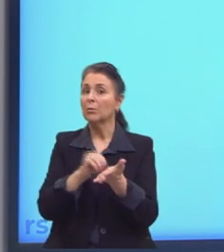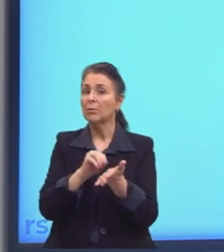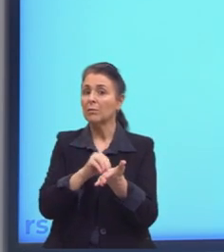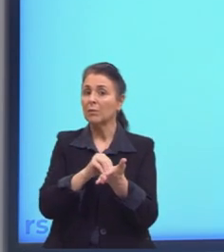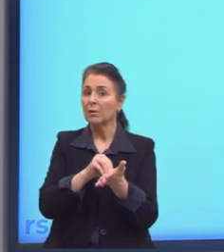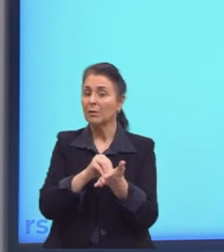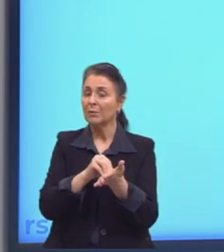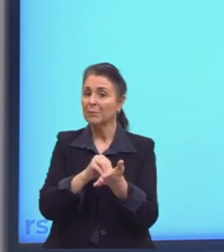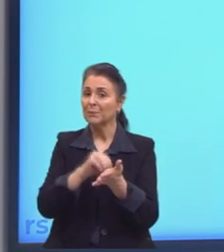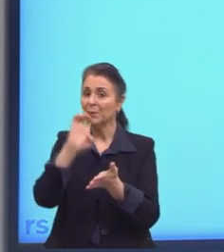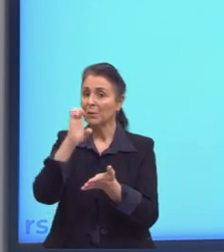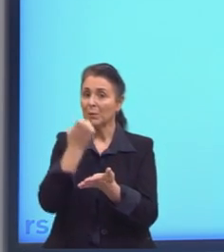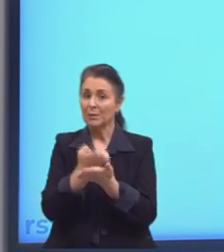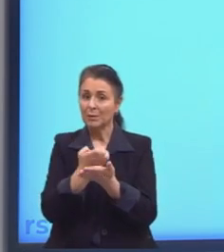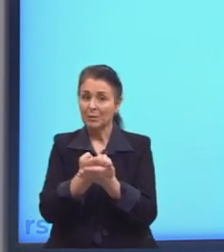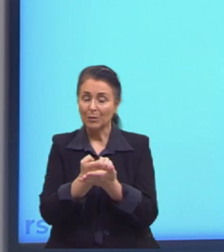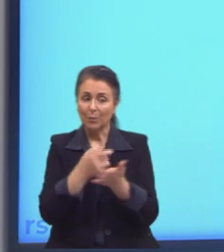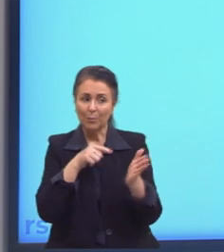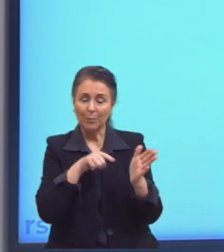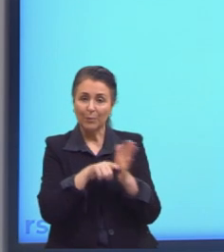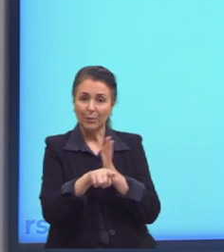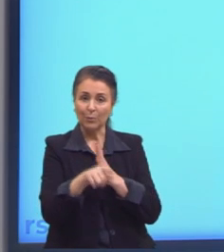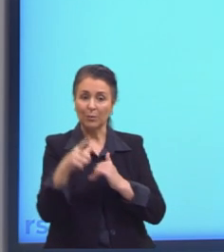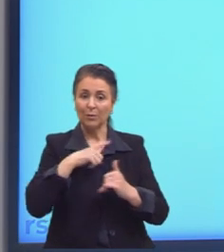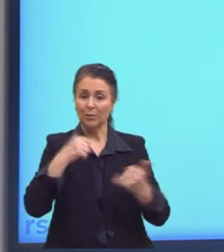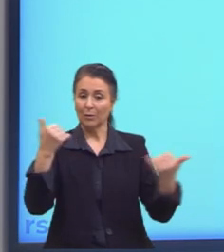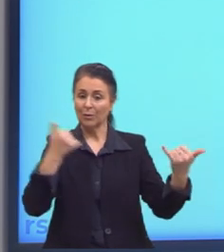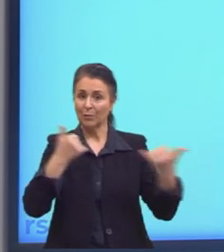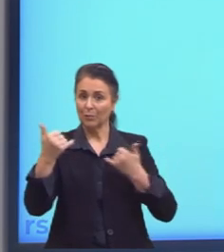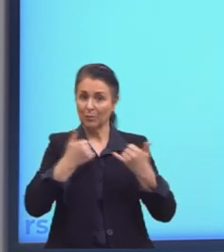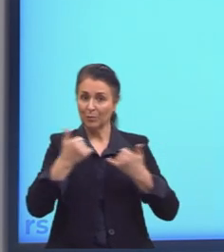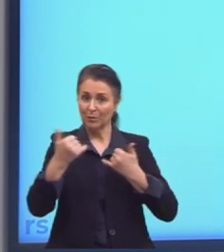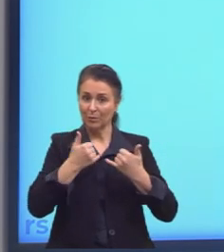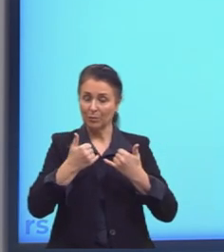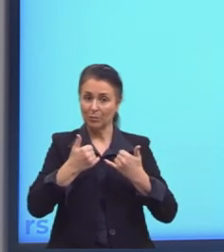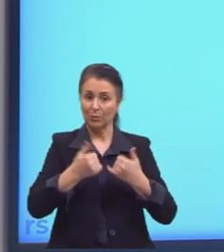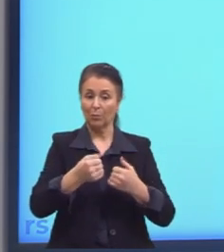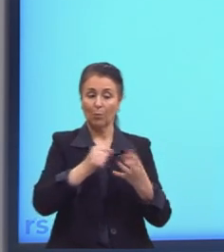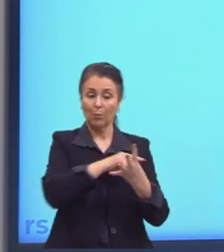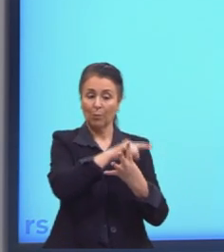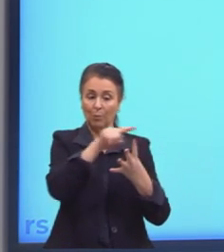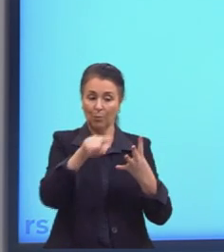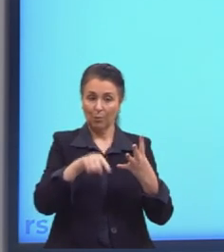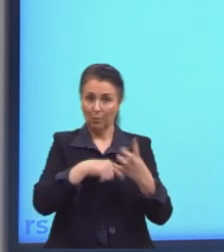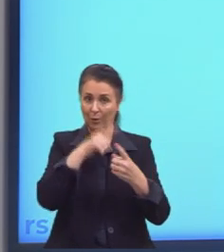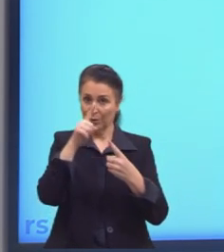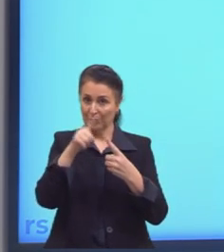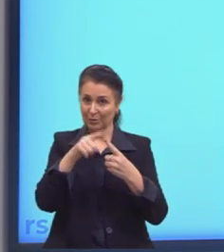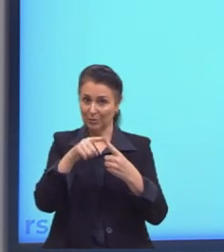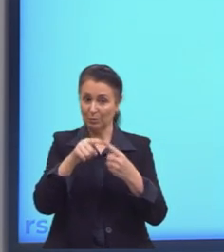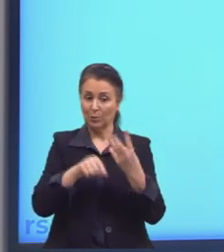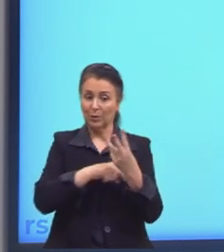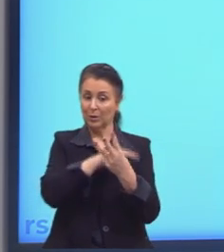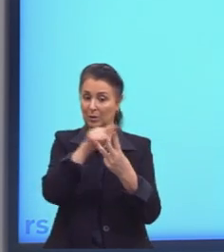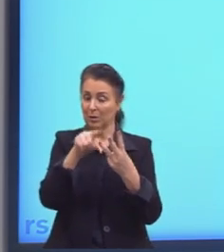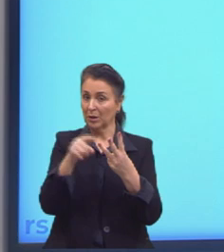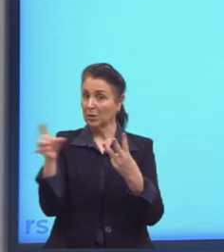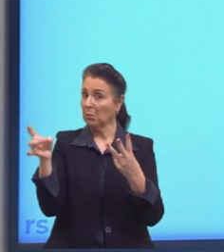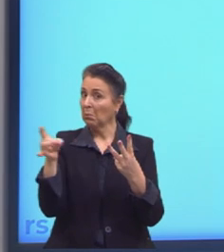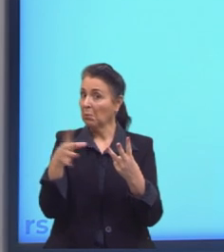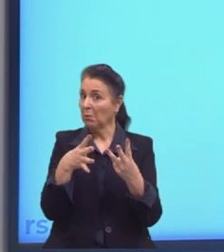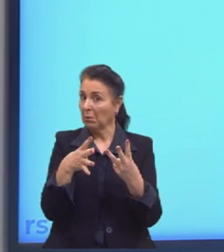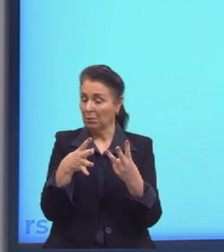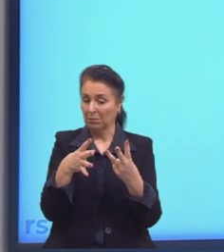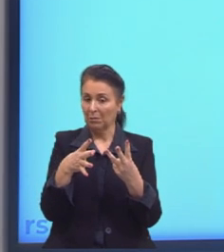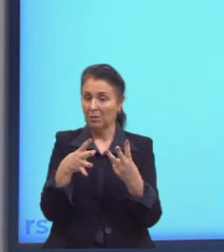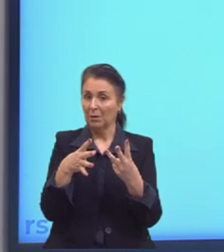como ali o exercício tinha, trago a informação de que são 4 antígenos, né, eu já representei 3. E sei o total